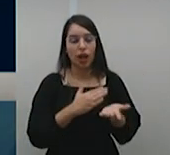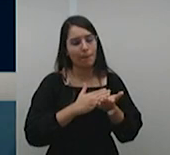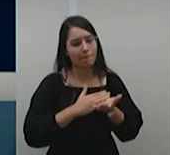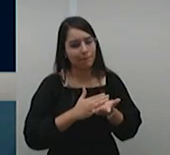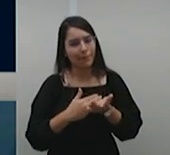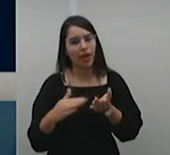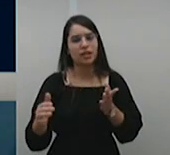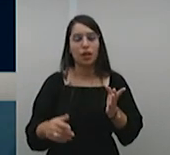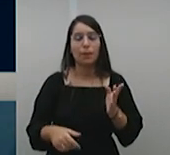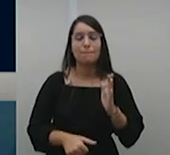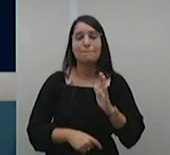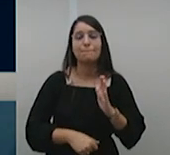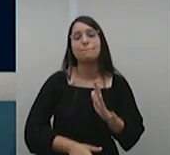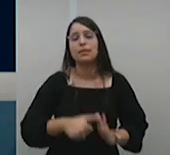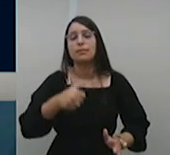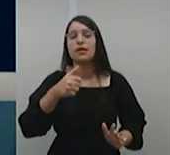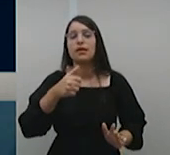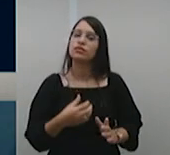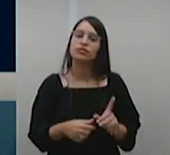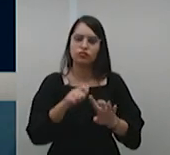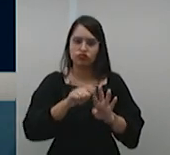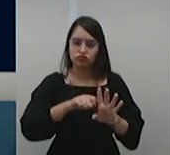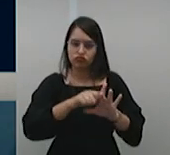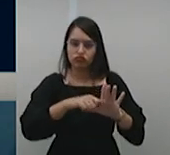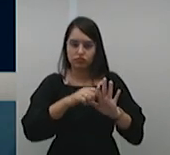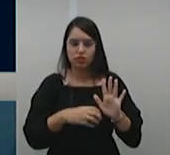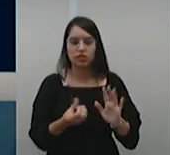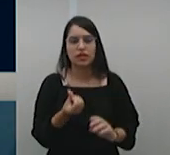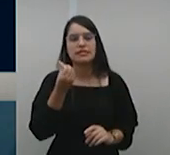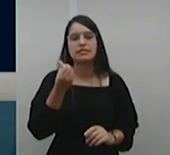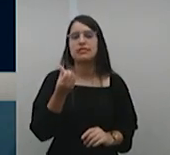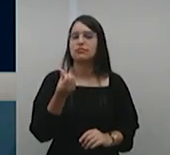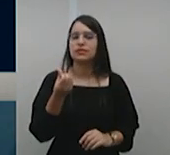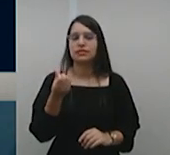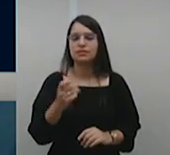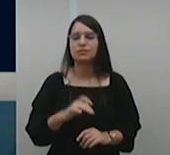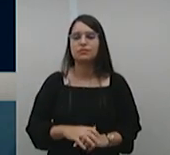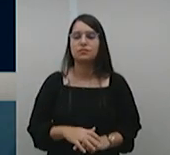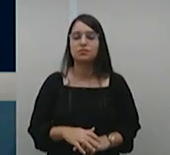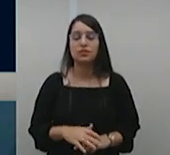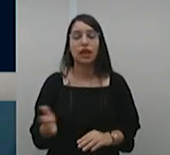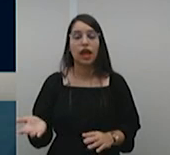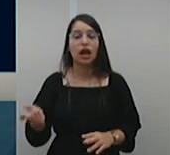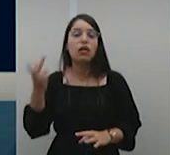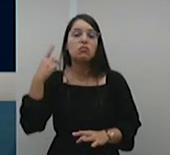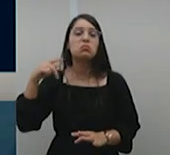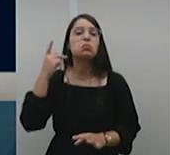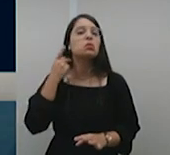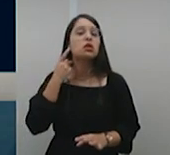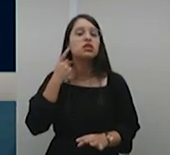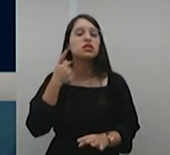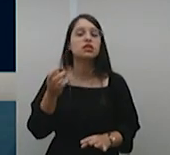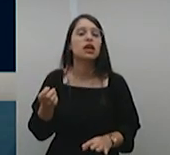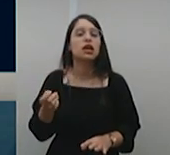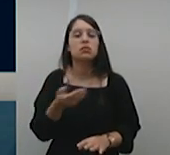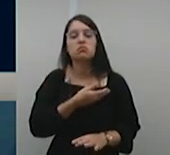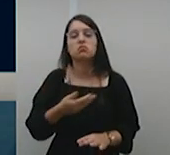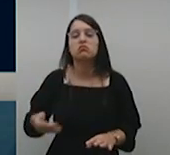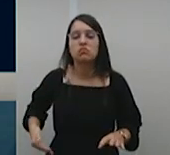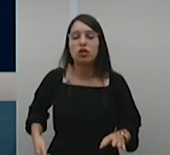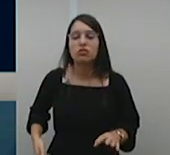ministros, a Procuradoria Geral da República ofereceu sete denúncias e produziu 1.085